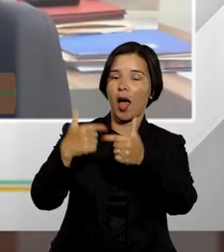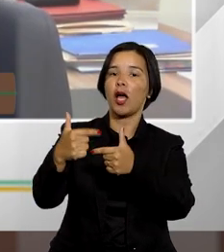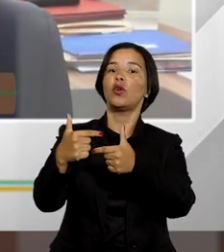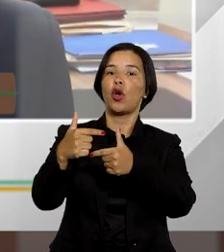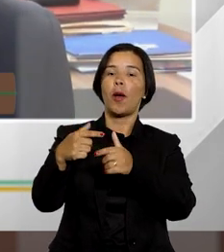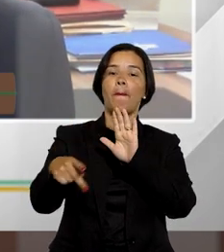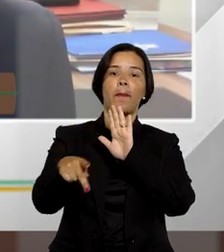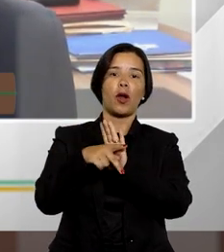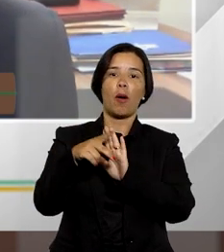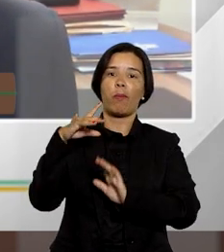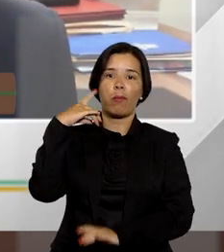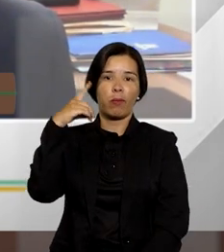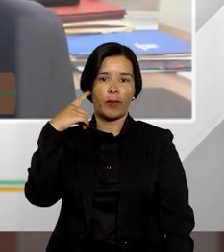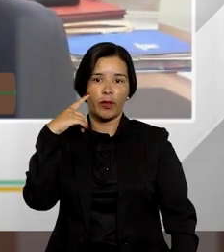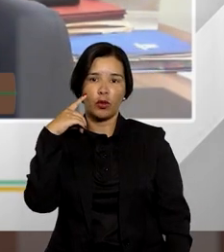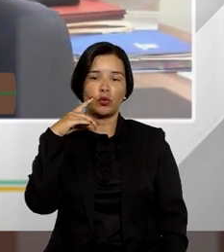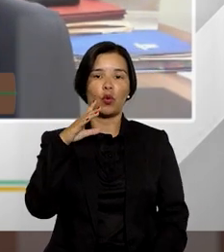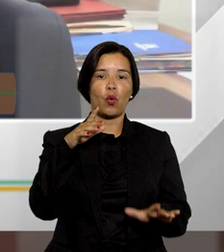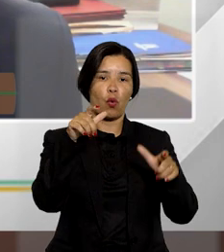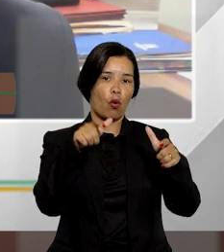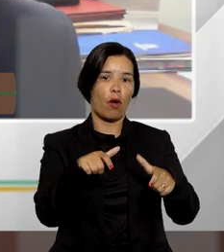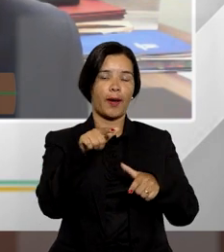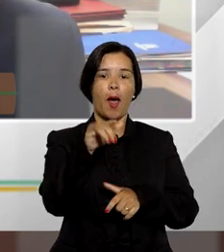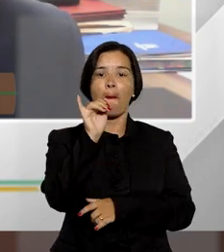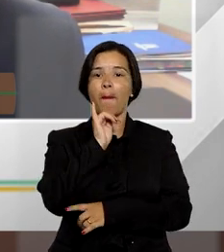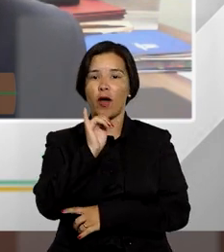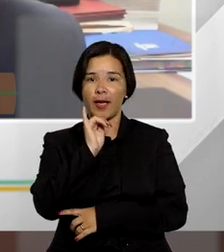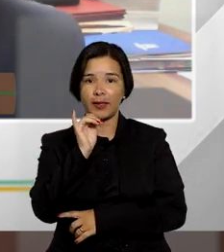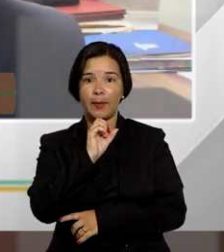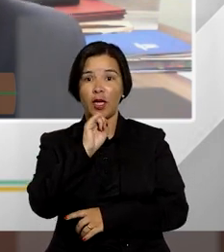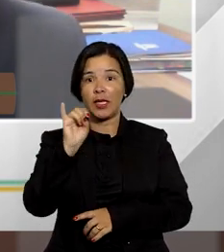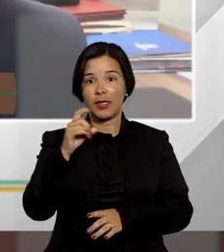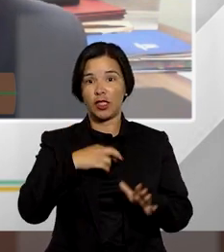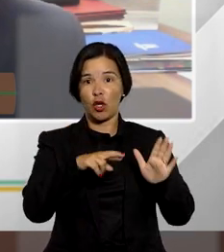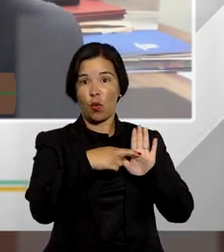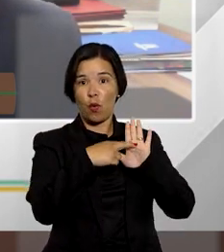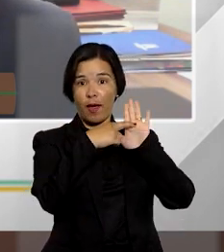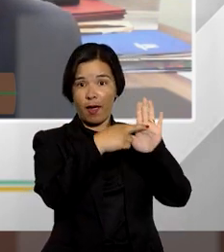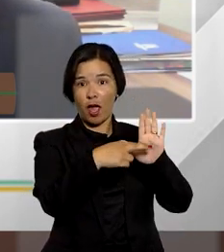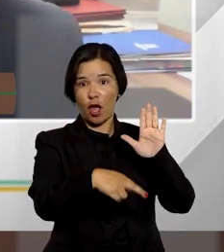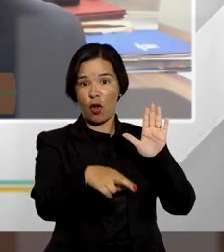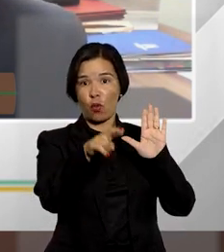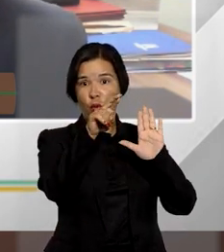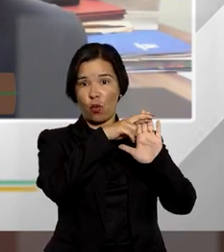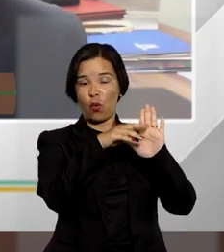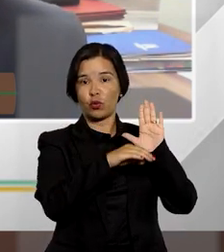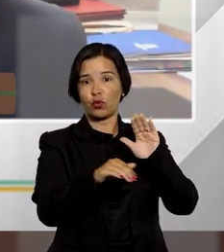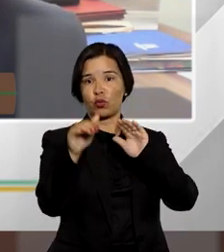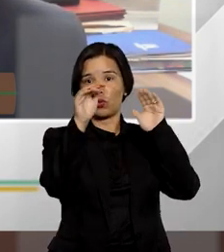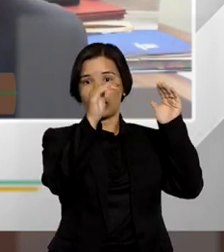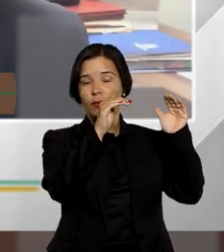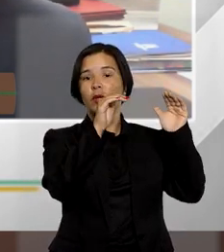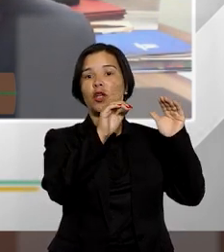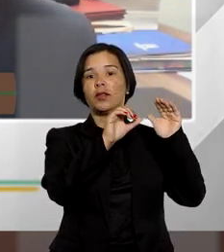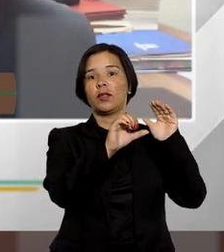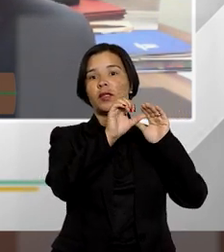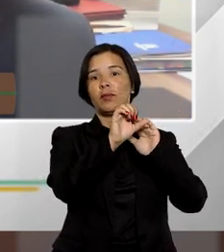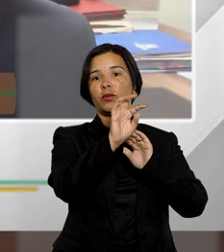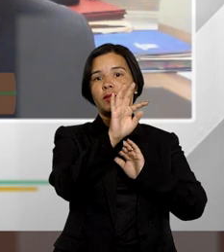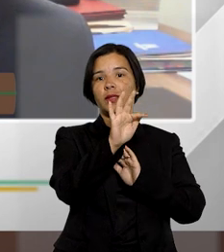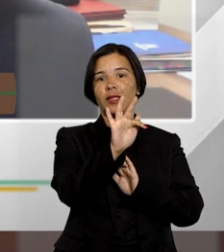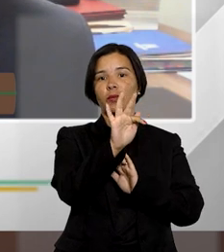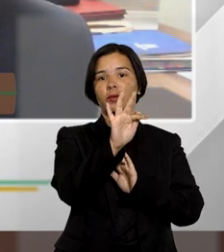desenvolvido pelo advogado no local. Por exemplo, quando um recurso ele tramita nos tribunais superiores com